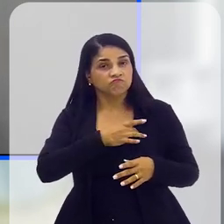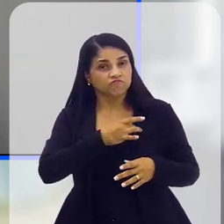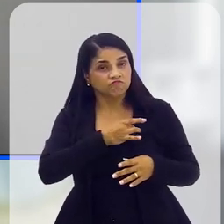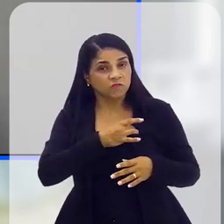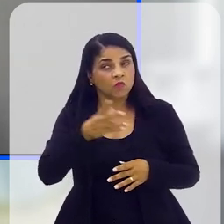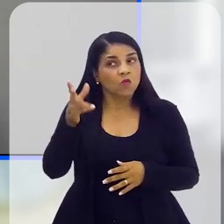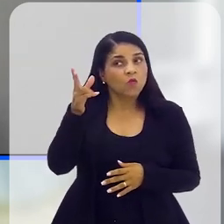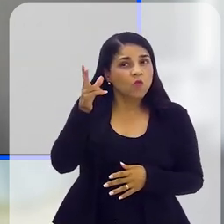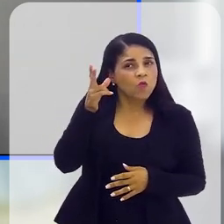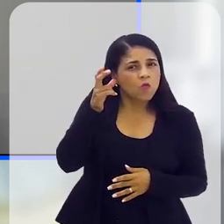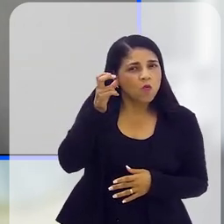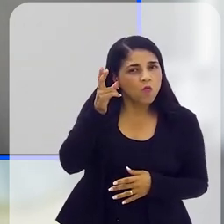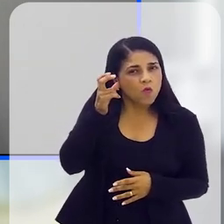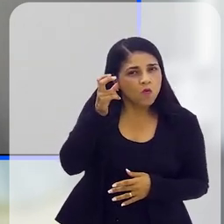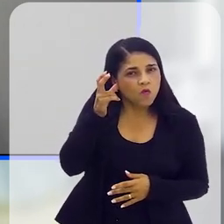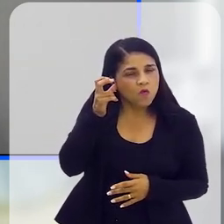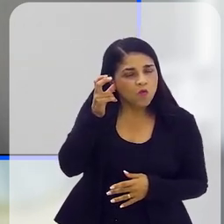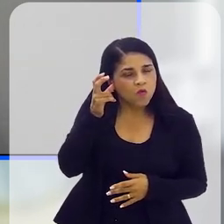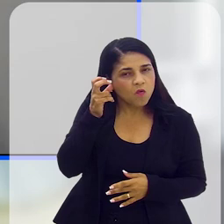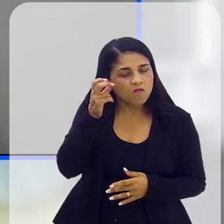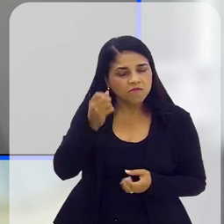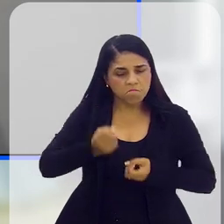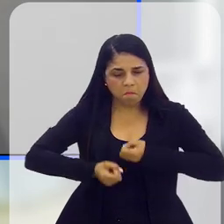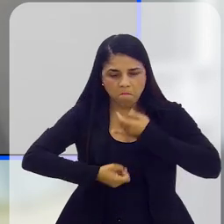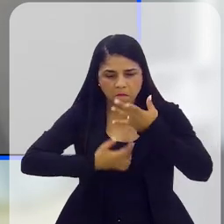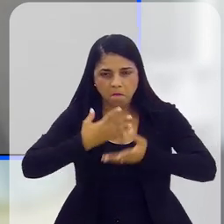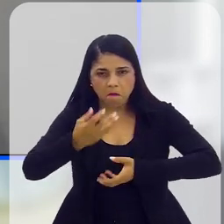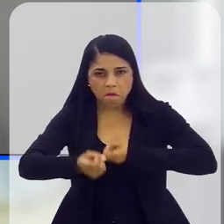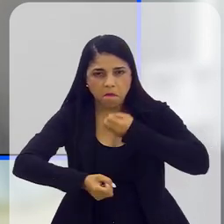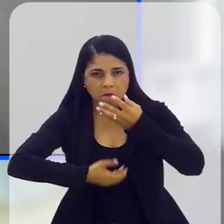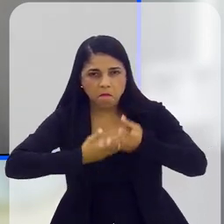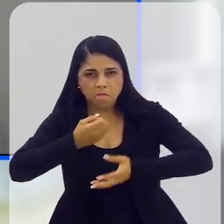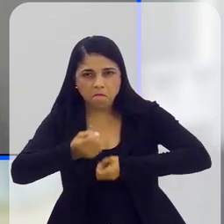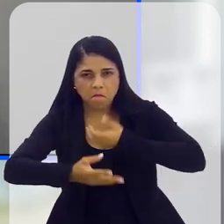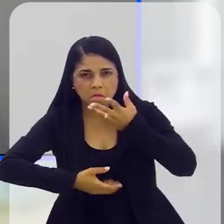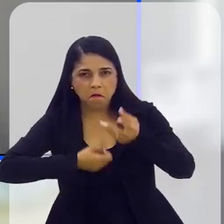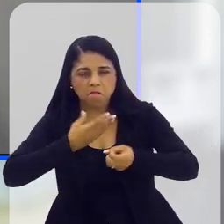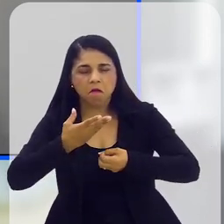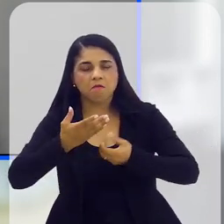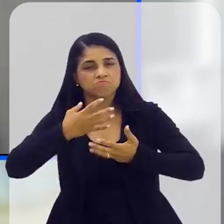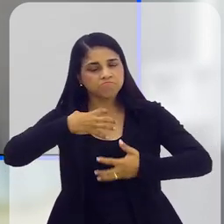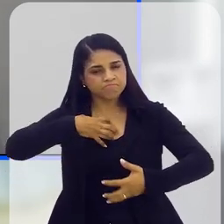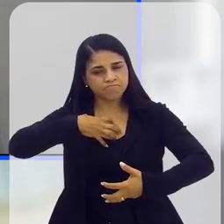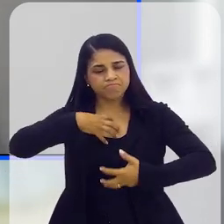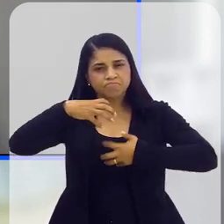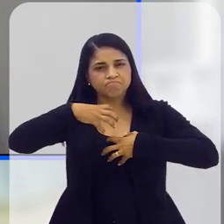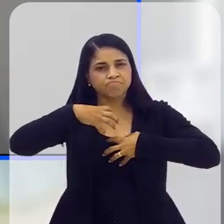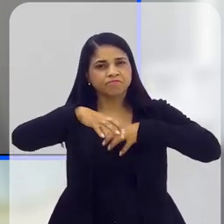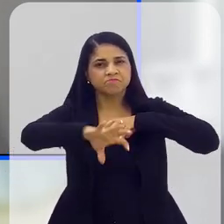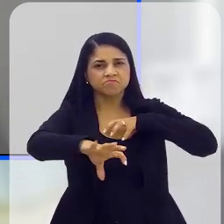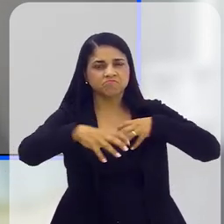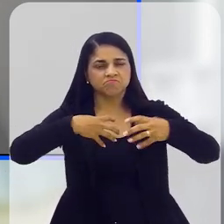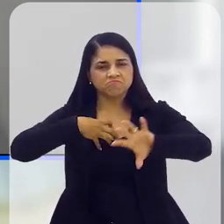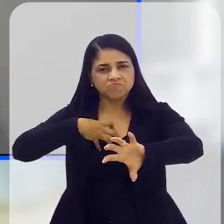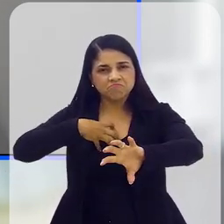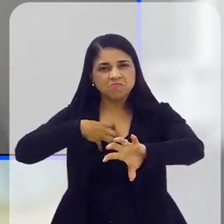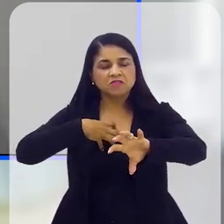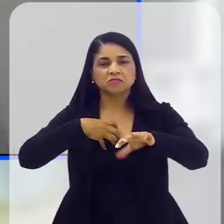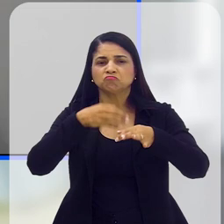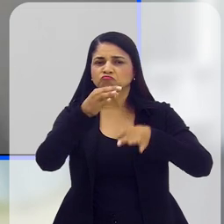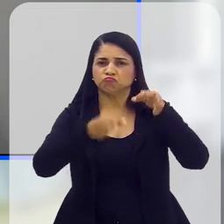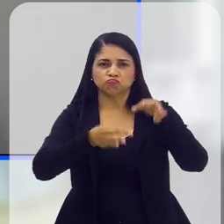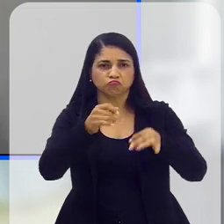ouvir a pessoa, ouvir o que ela trouxer numa escuta empática, numa escuta sem julgamentos.